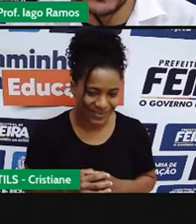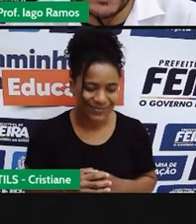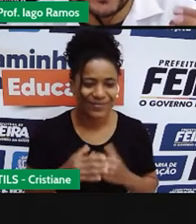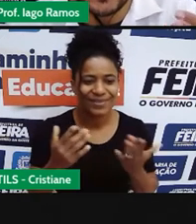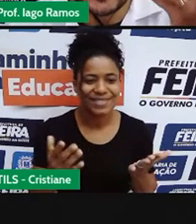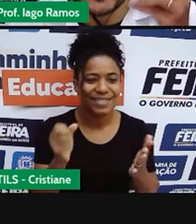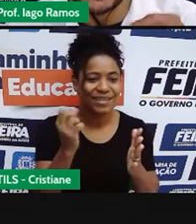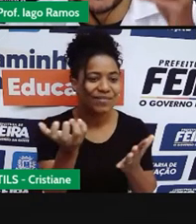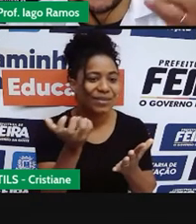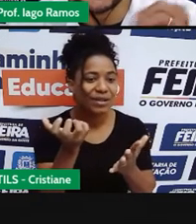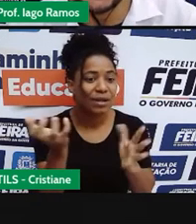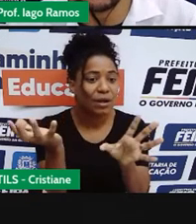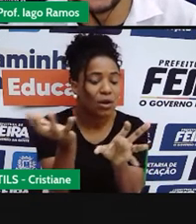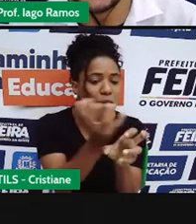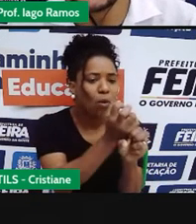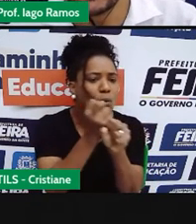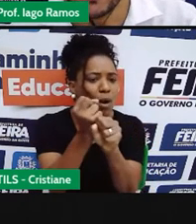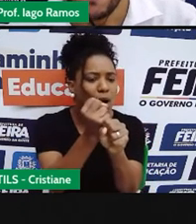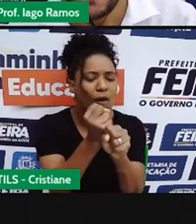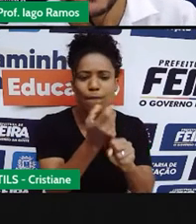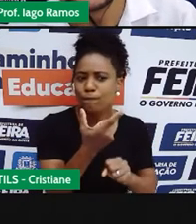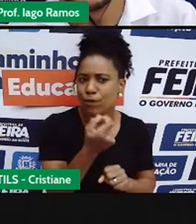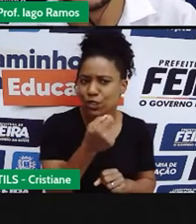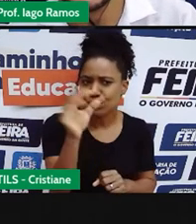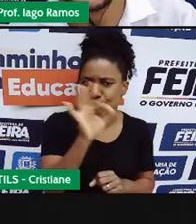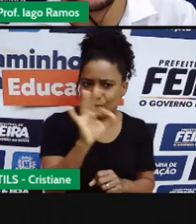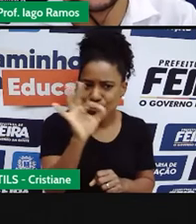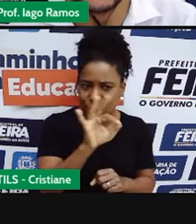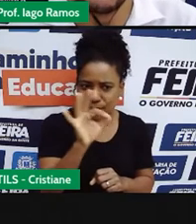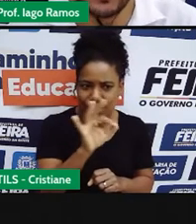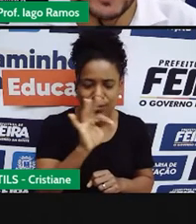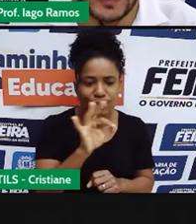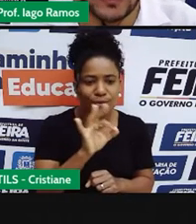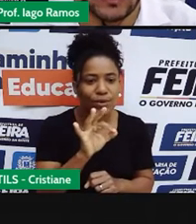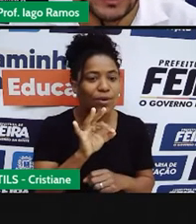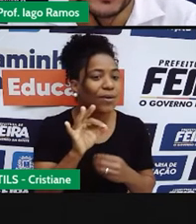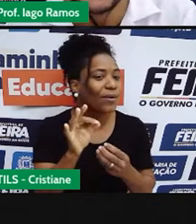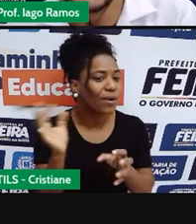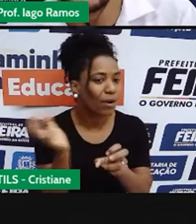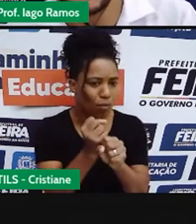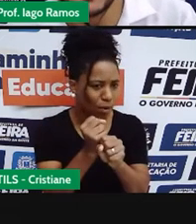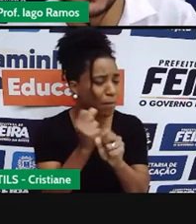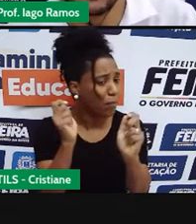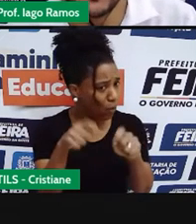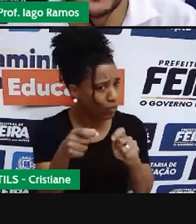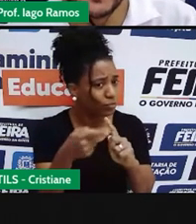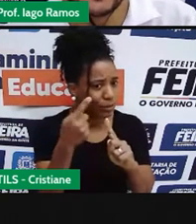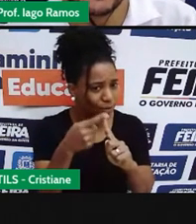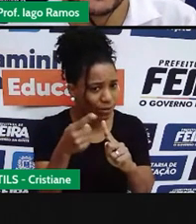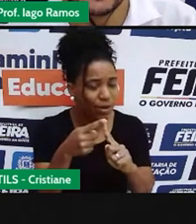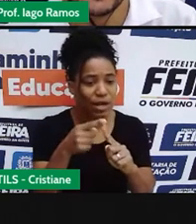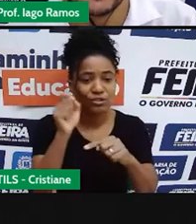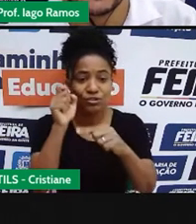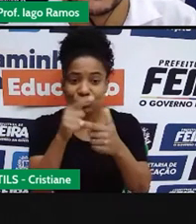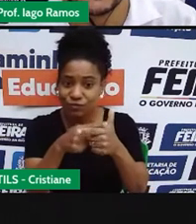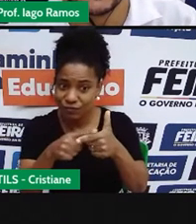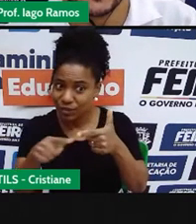calcular esses 20%, é só fazer 20% dividido por 100,